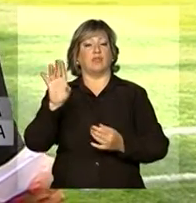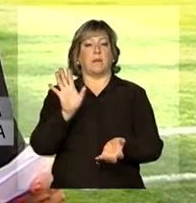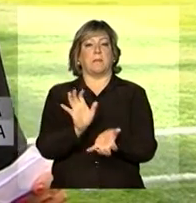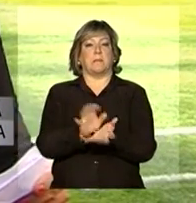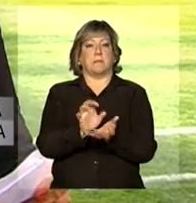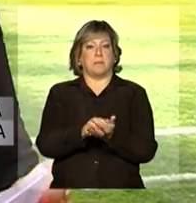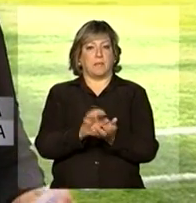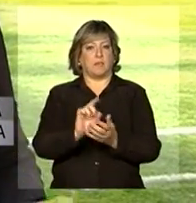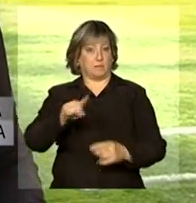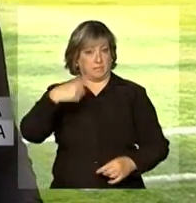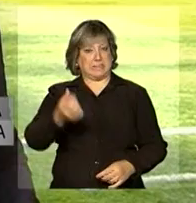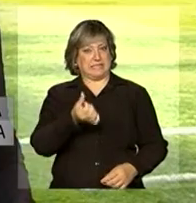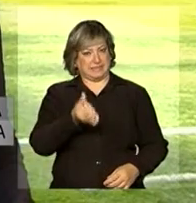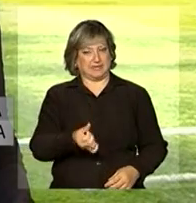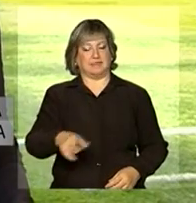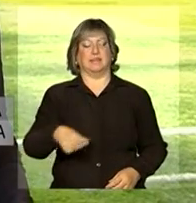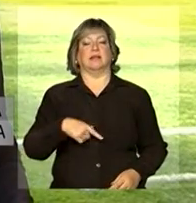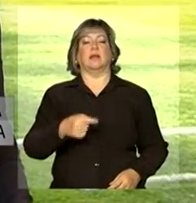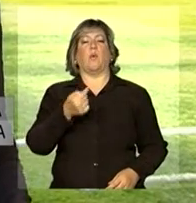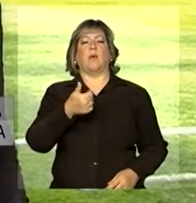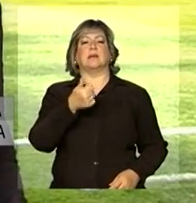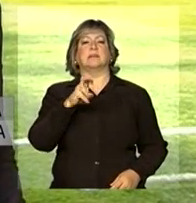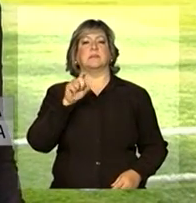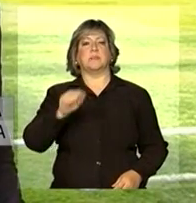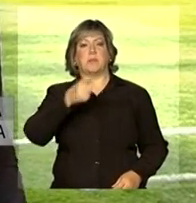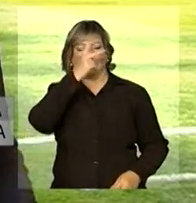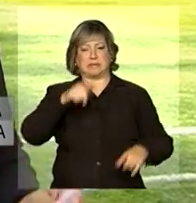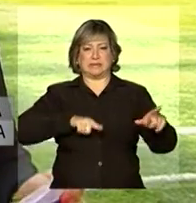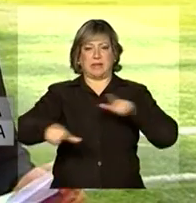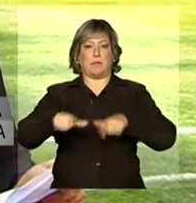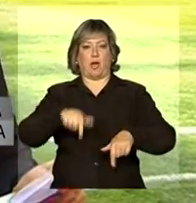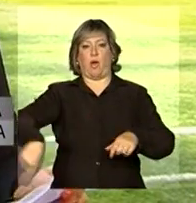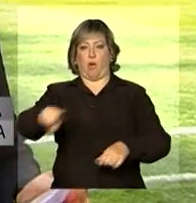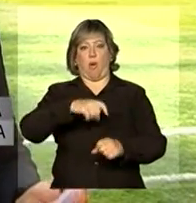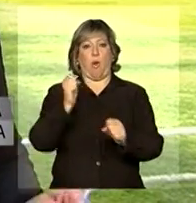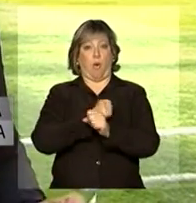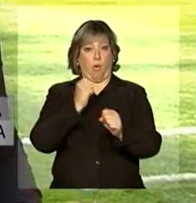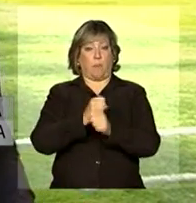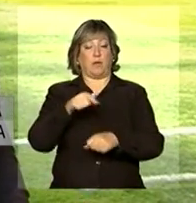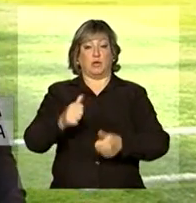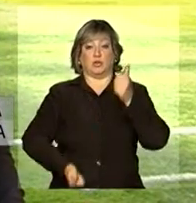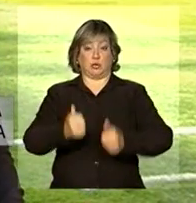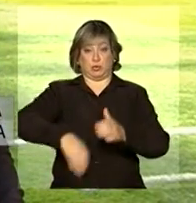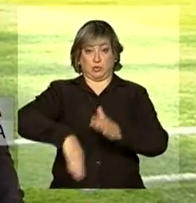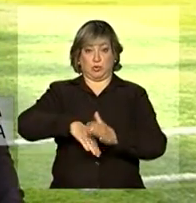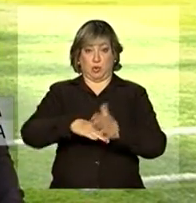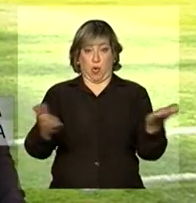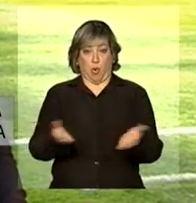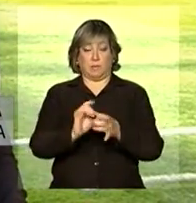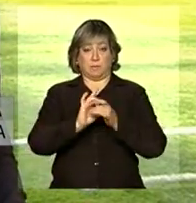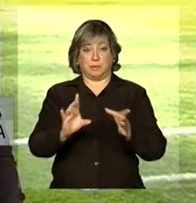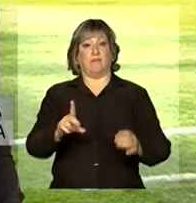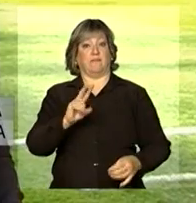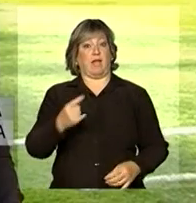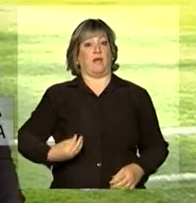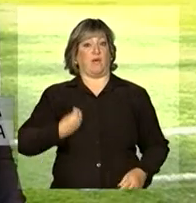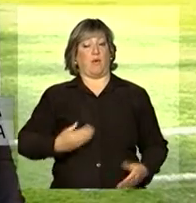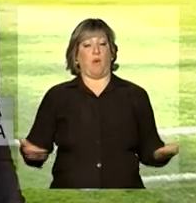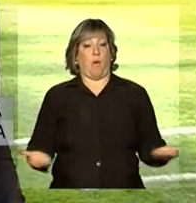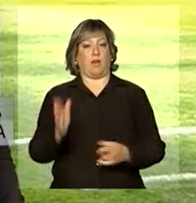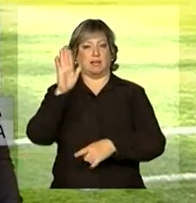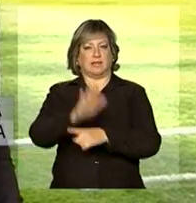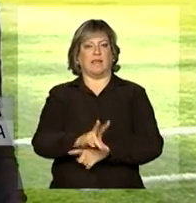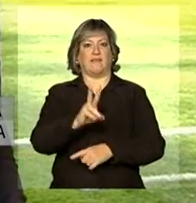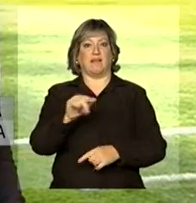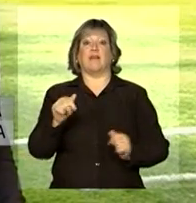Recife. Aproximadamente 15 mil pessoas trabalharam nesta obra e o jogo inaugural vai acontecer nesta tarde e vai